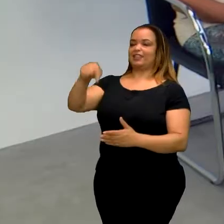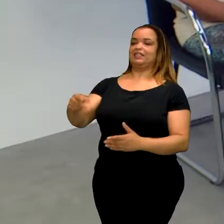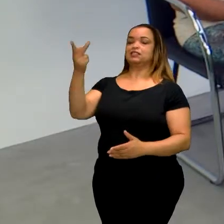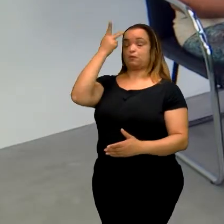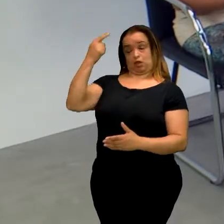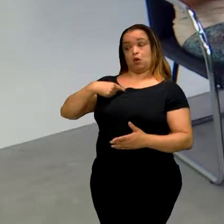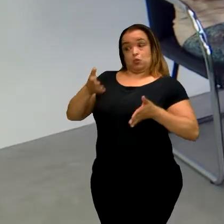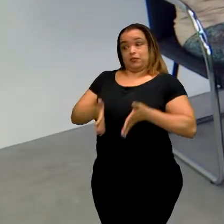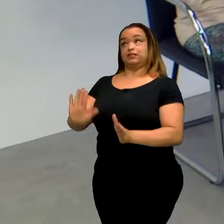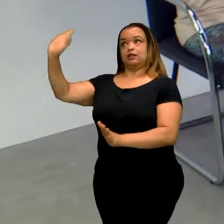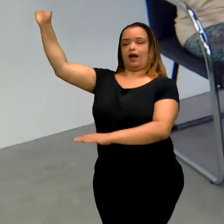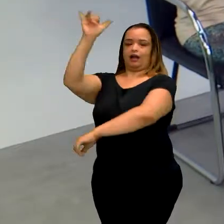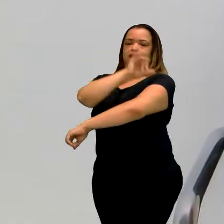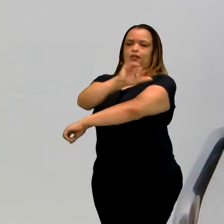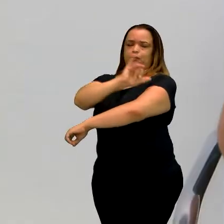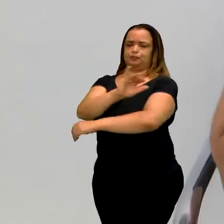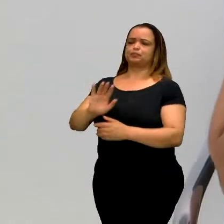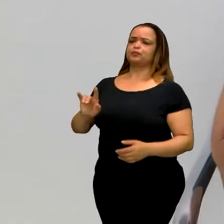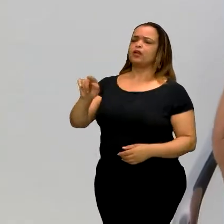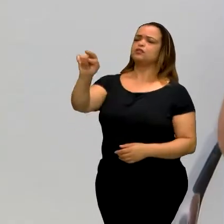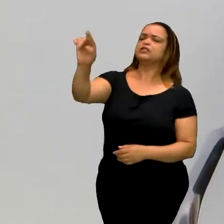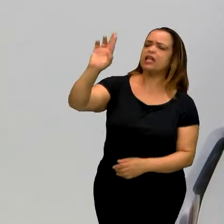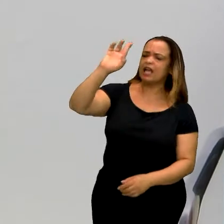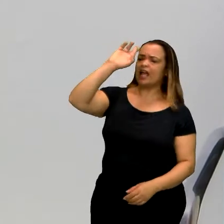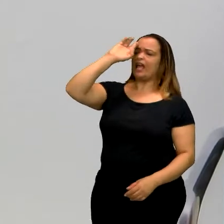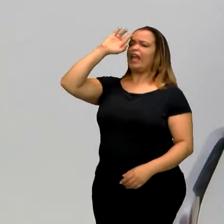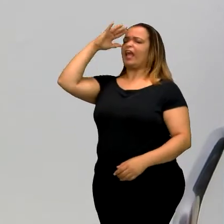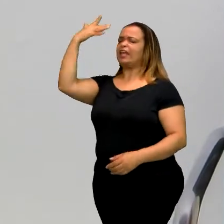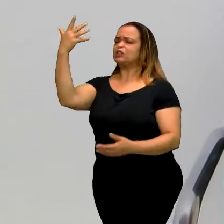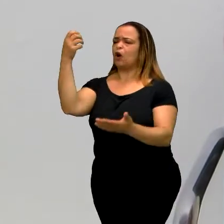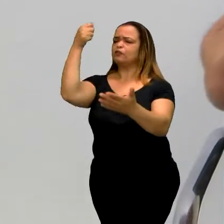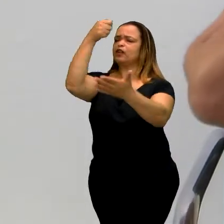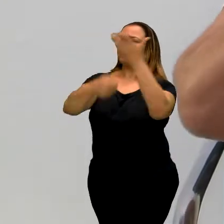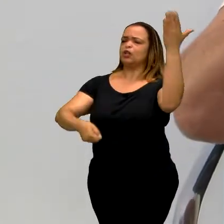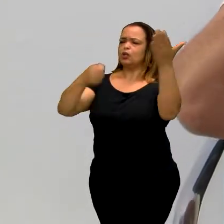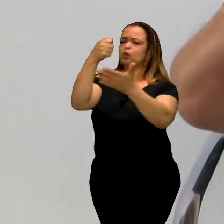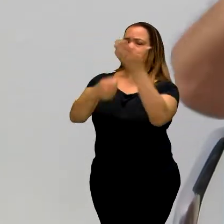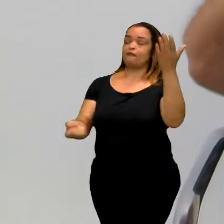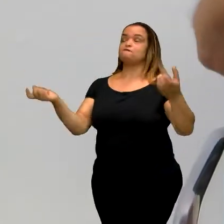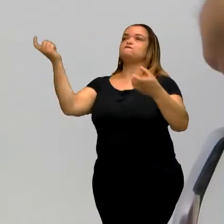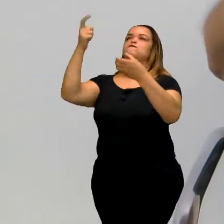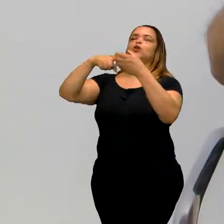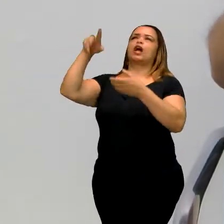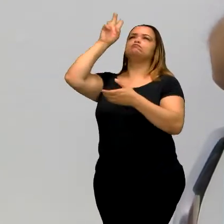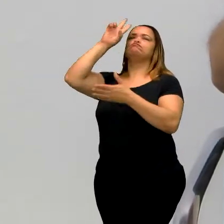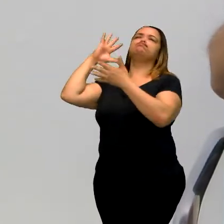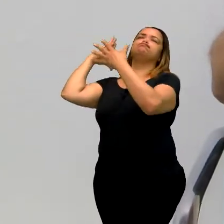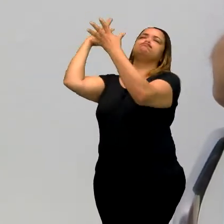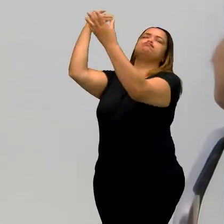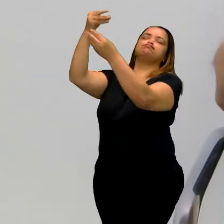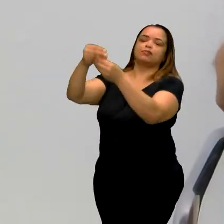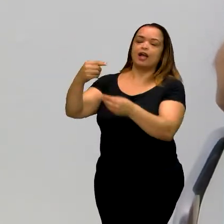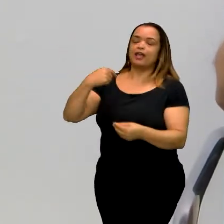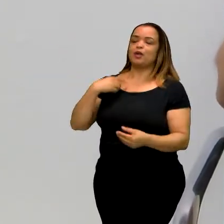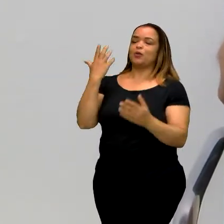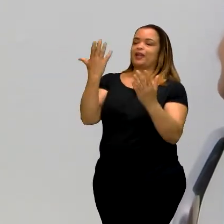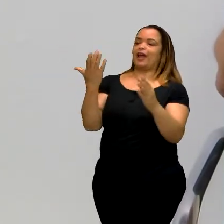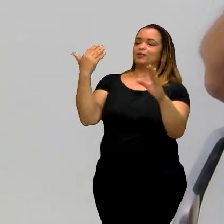Tá. E aí, quando você resolve enfrentar... Vamos voltar de novo. Você fala, não, eu quero ir para uma escola regular.